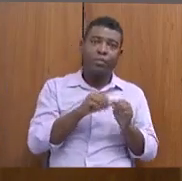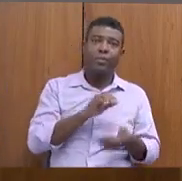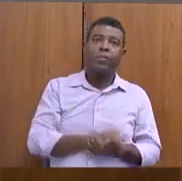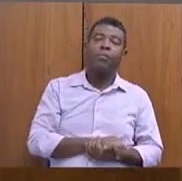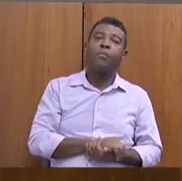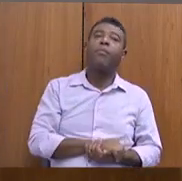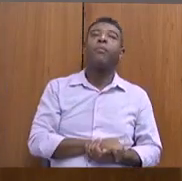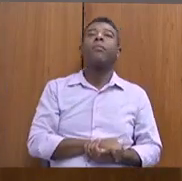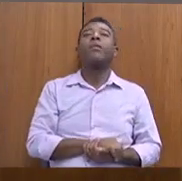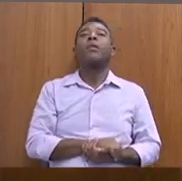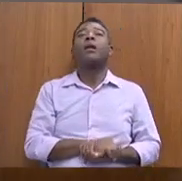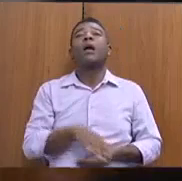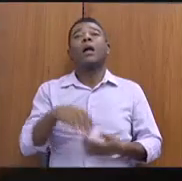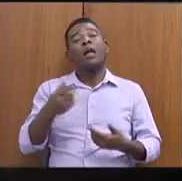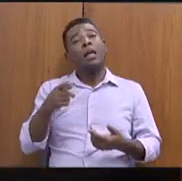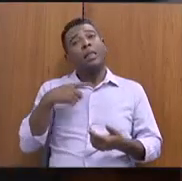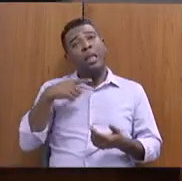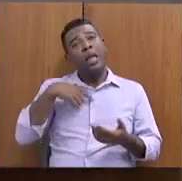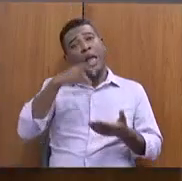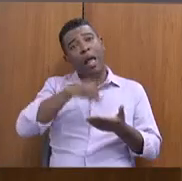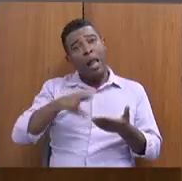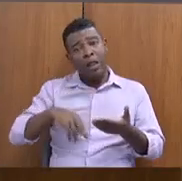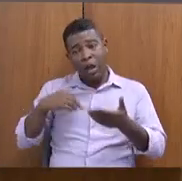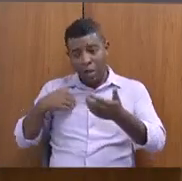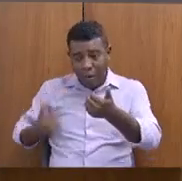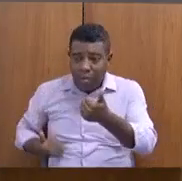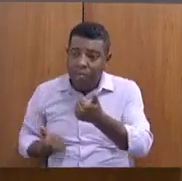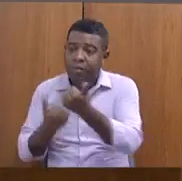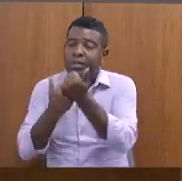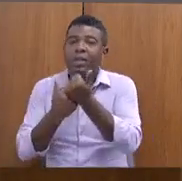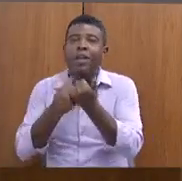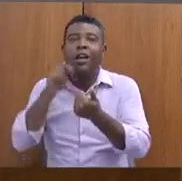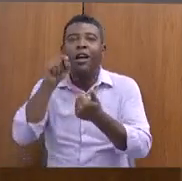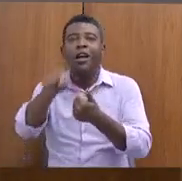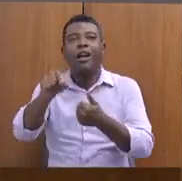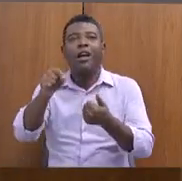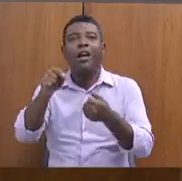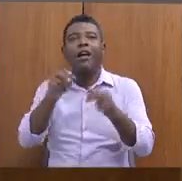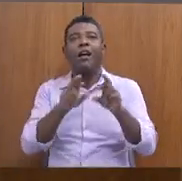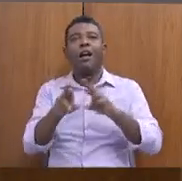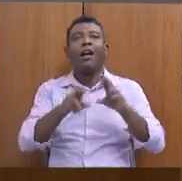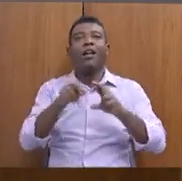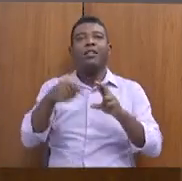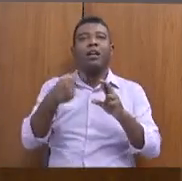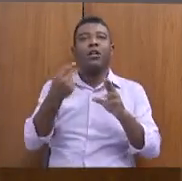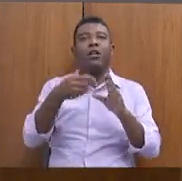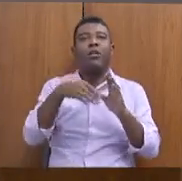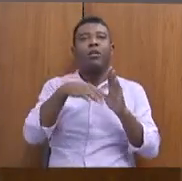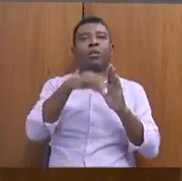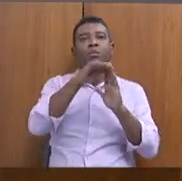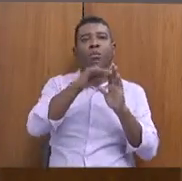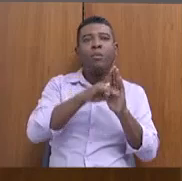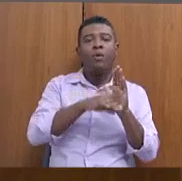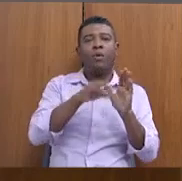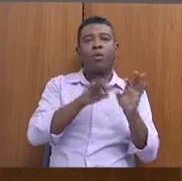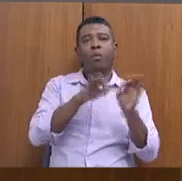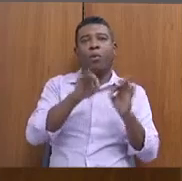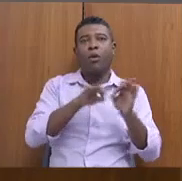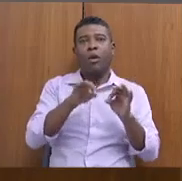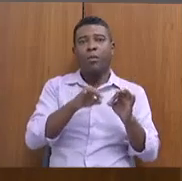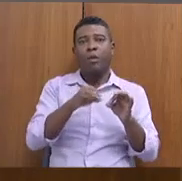diagnóstico com o objetivo de subsidiar a avaliação do programa. Então, eu não tenho hoje quantas pessoas estão.